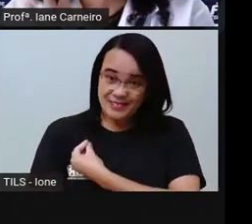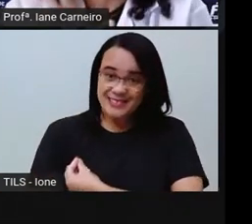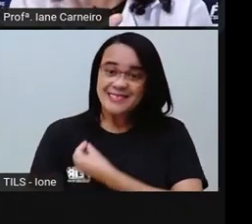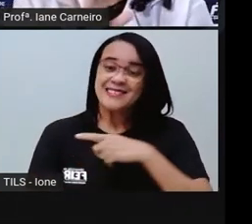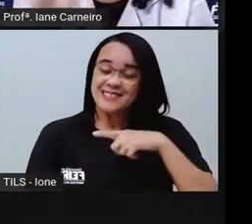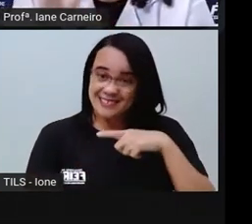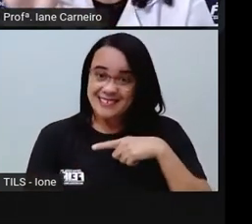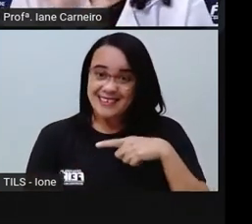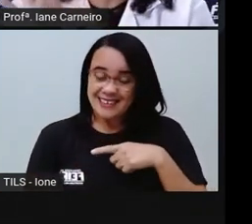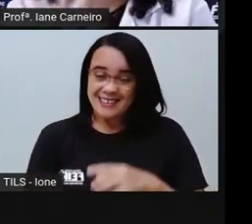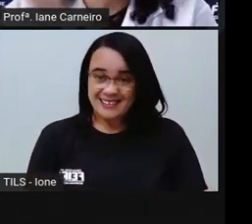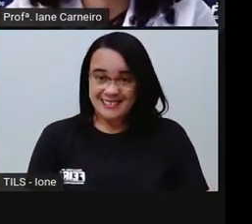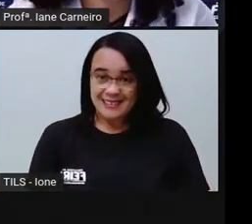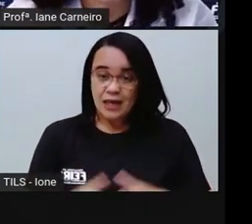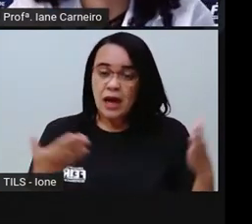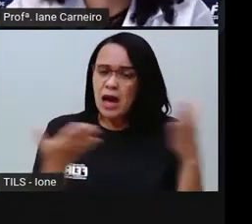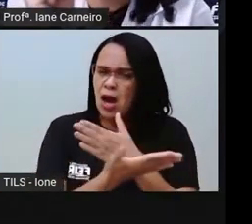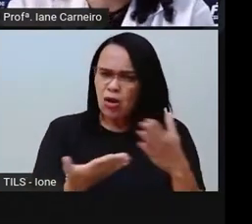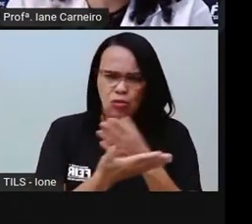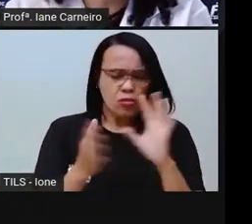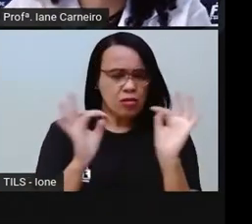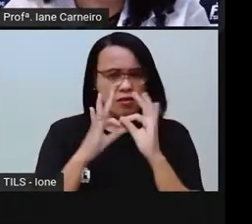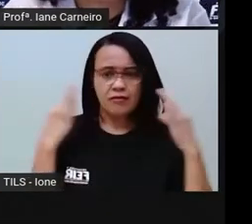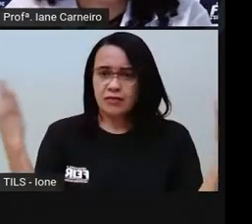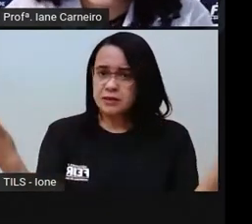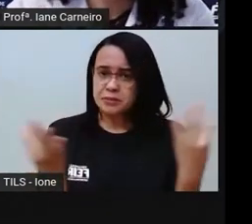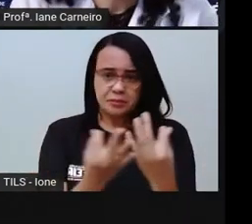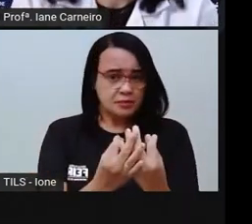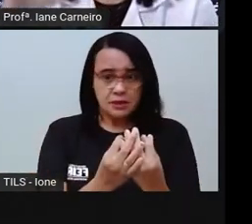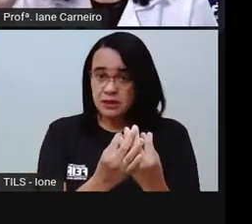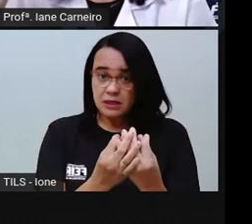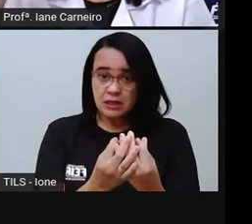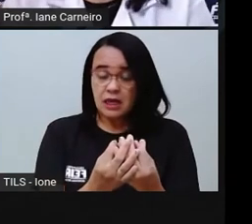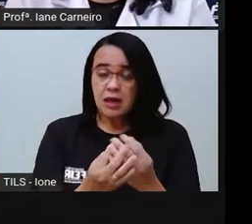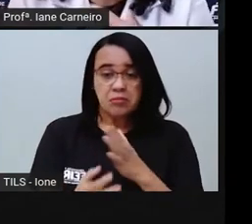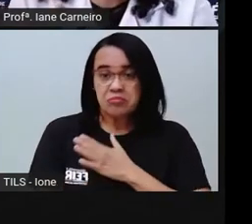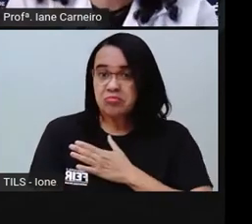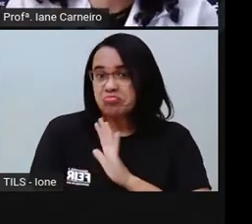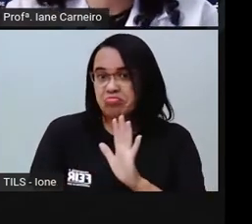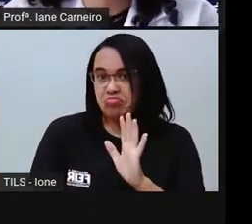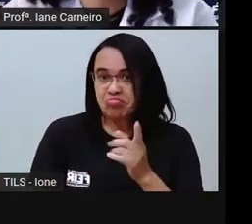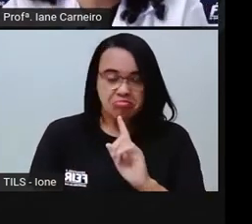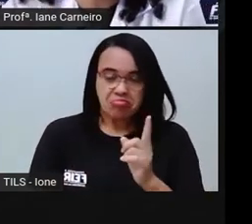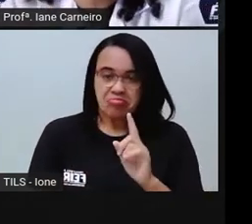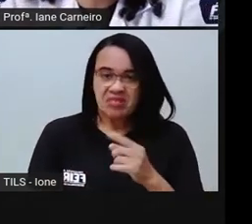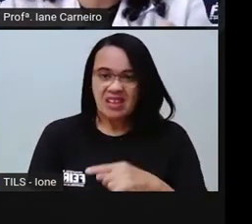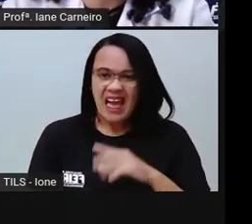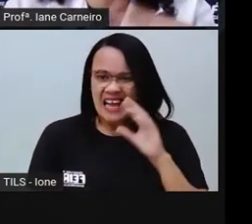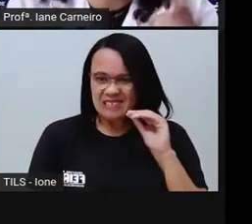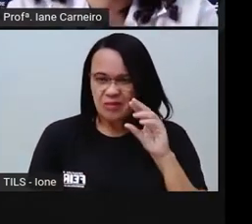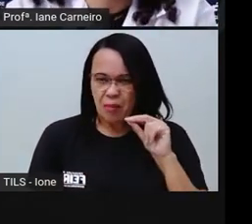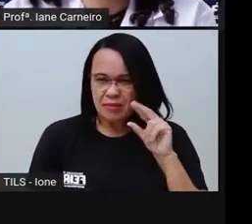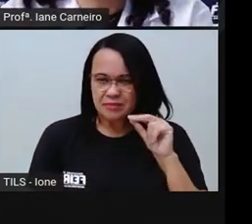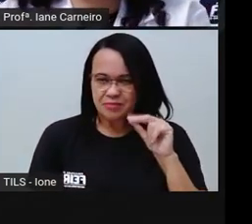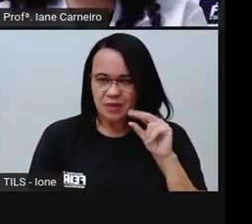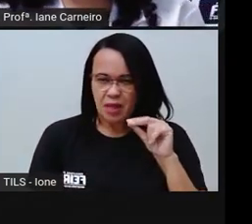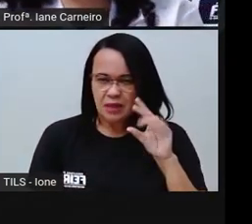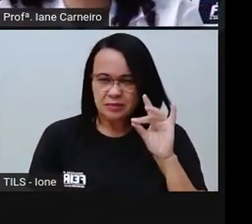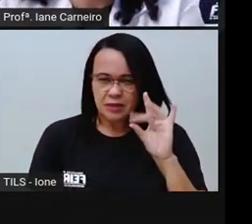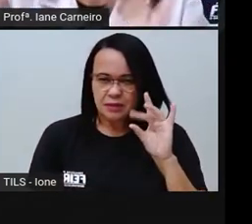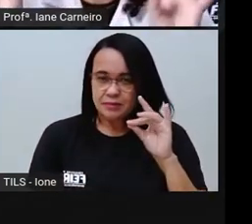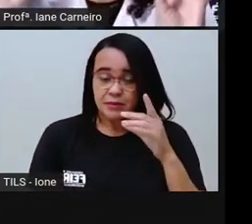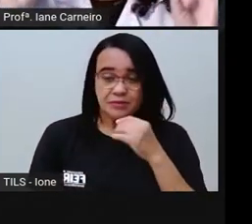que não come, não deixa a criança comer chiclete, mascar chiclete, né? Já tem famílias que não se importam, né, se a criança vai estar mascando